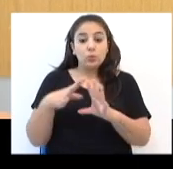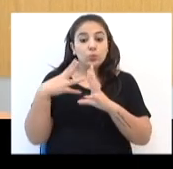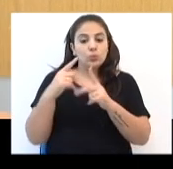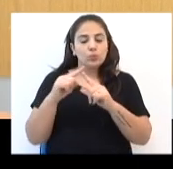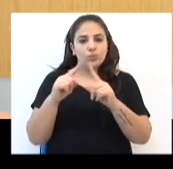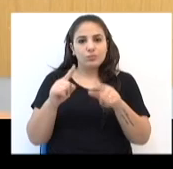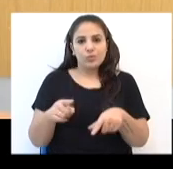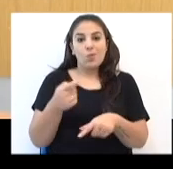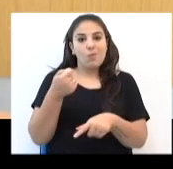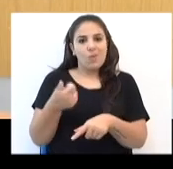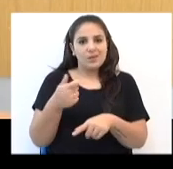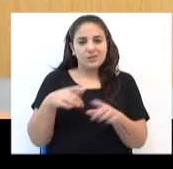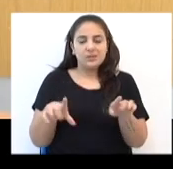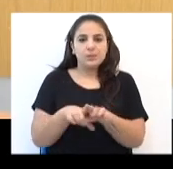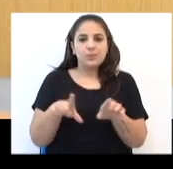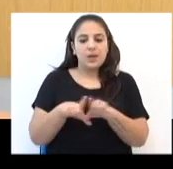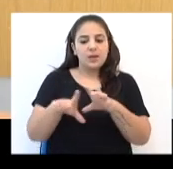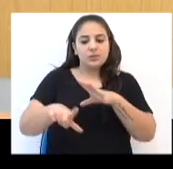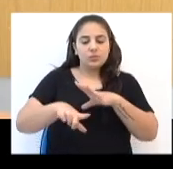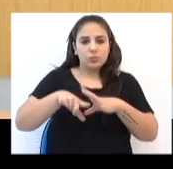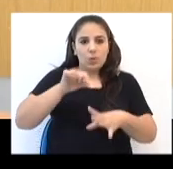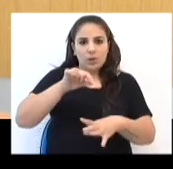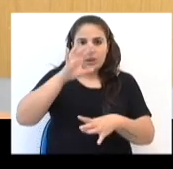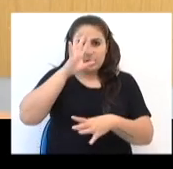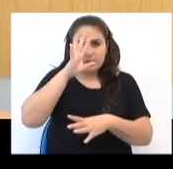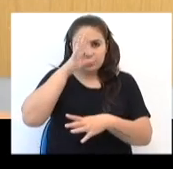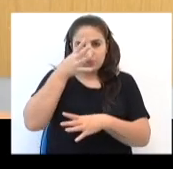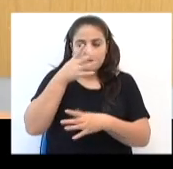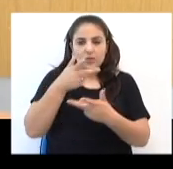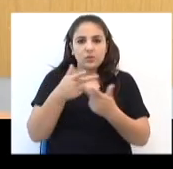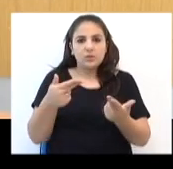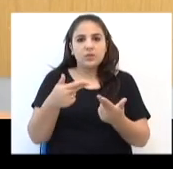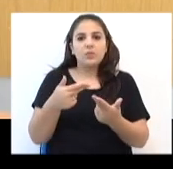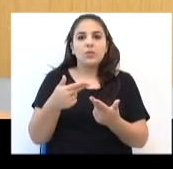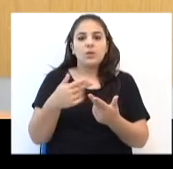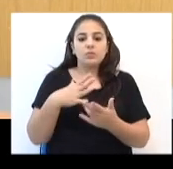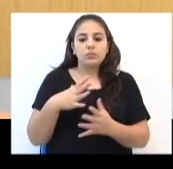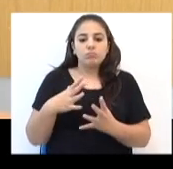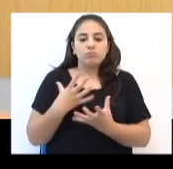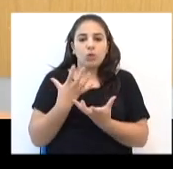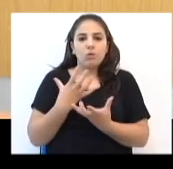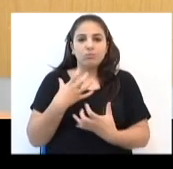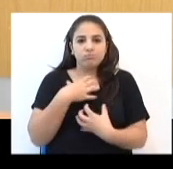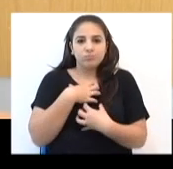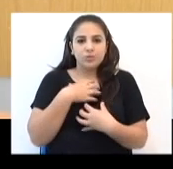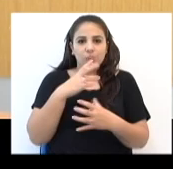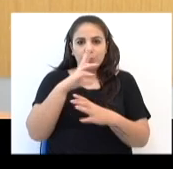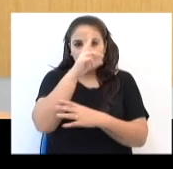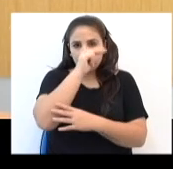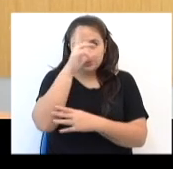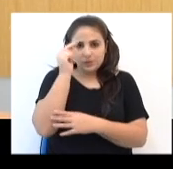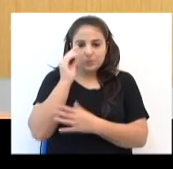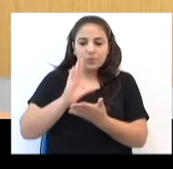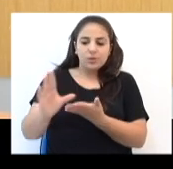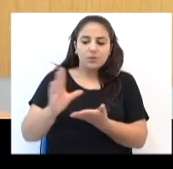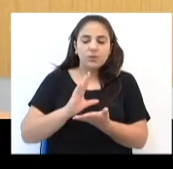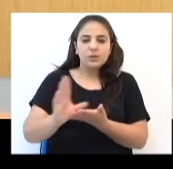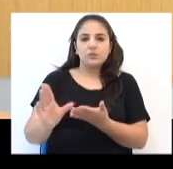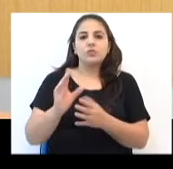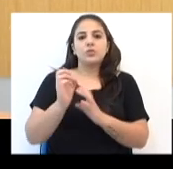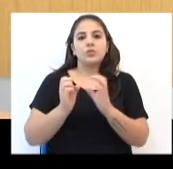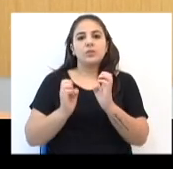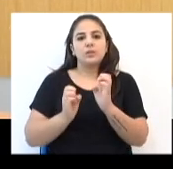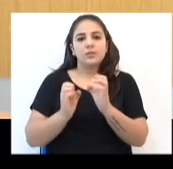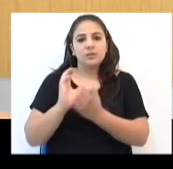funcionários. A decisão foi um choque para o município, que investiu pesado na implantação da fábrica. Ontem,